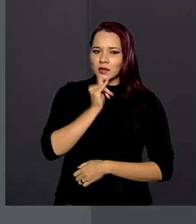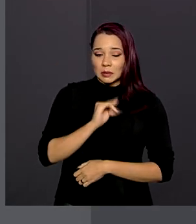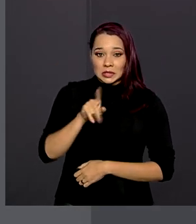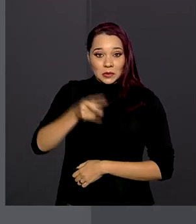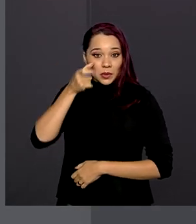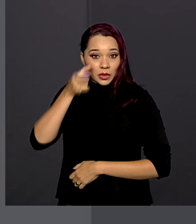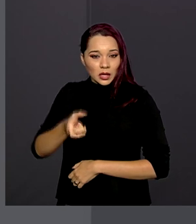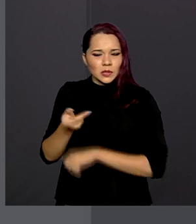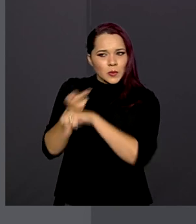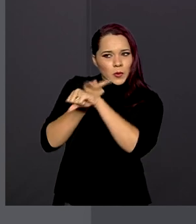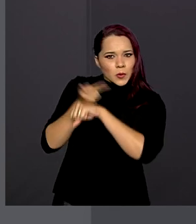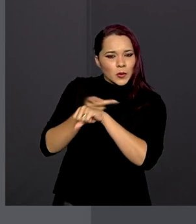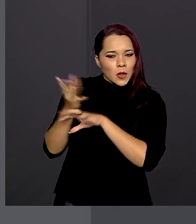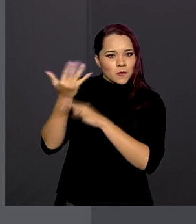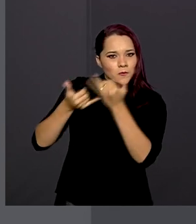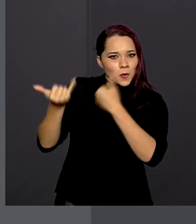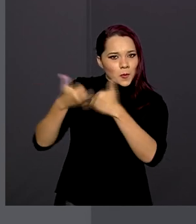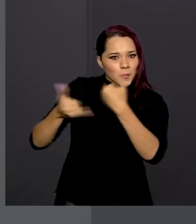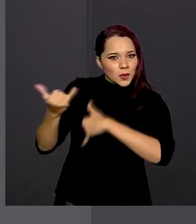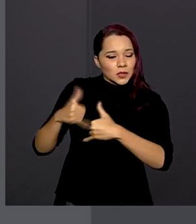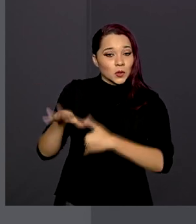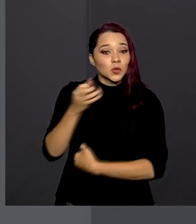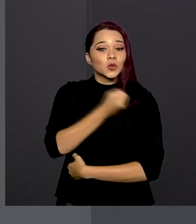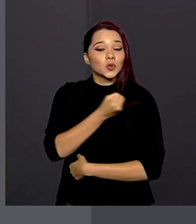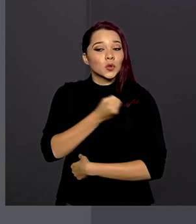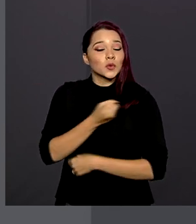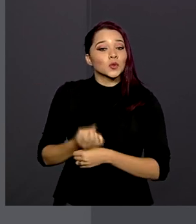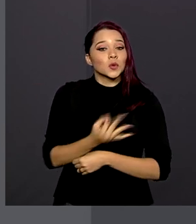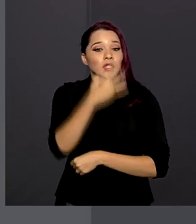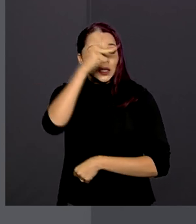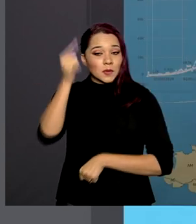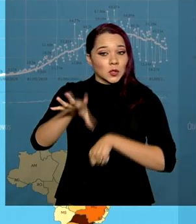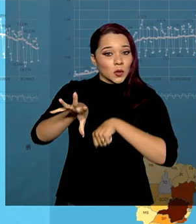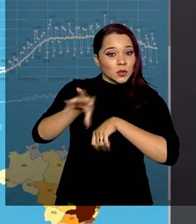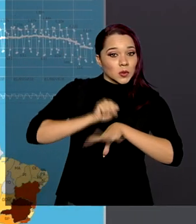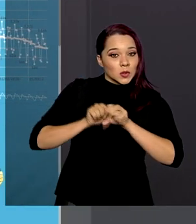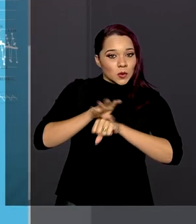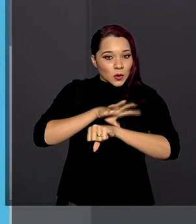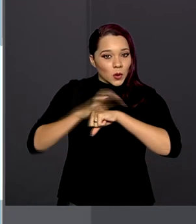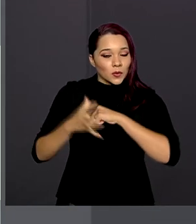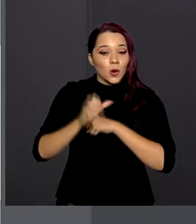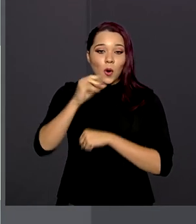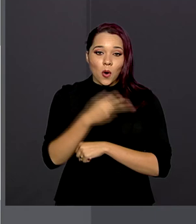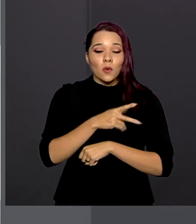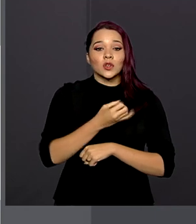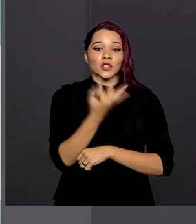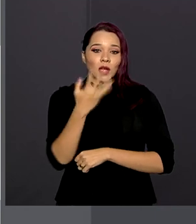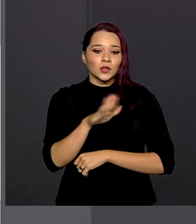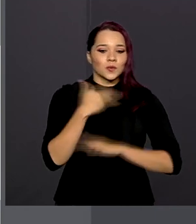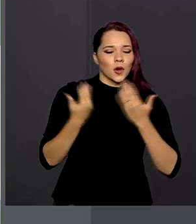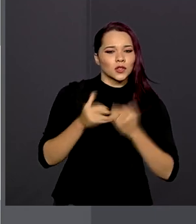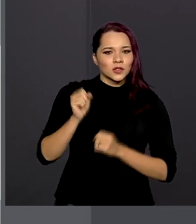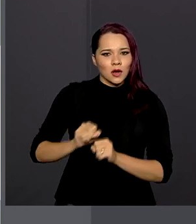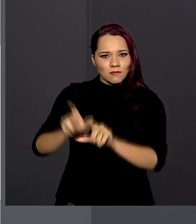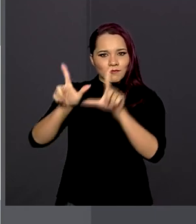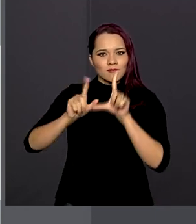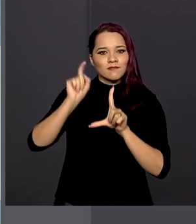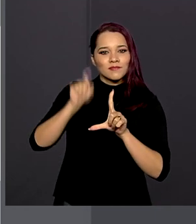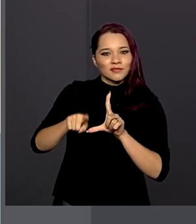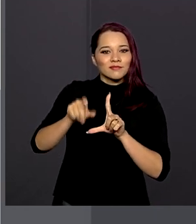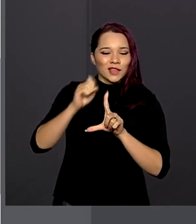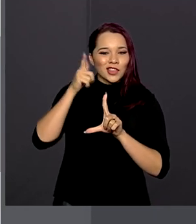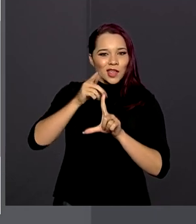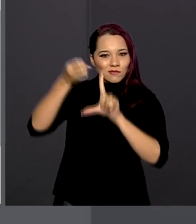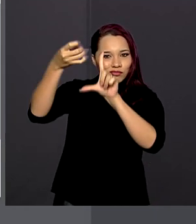interesse for buscar dados sobre número de casos e óbitos, basta clicar no ícone e ter acesso às